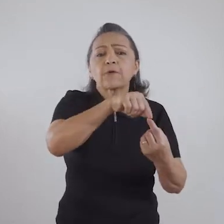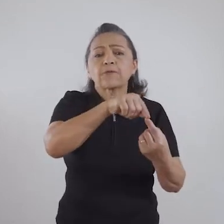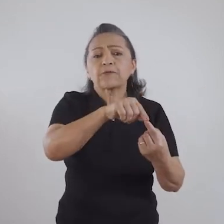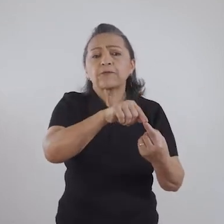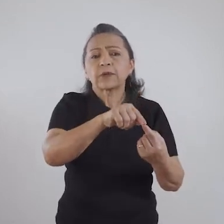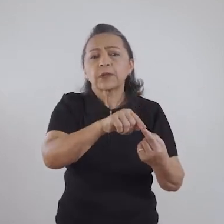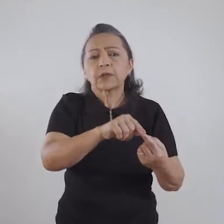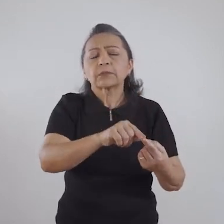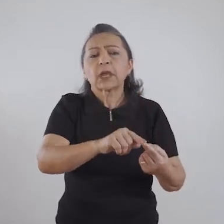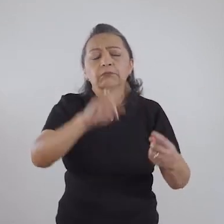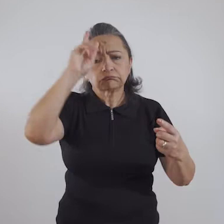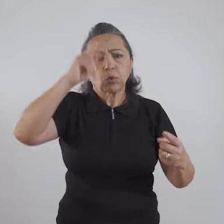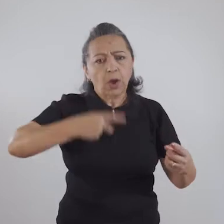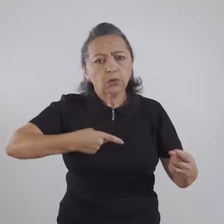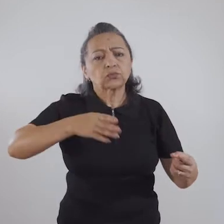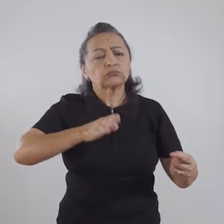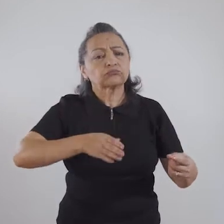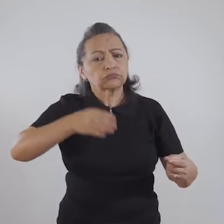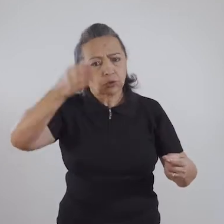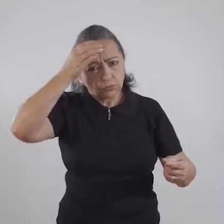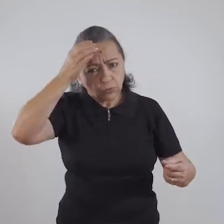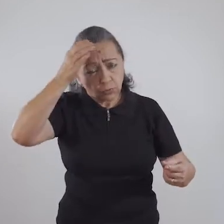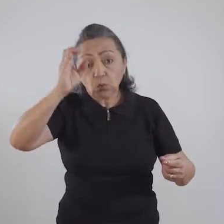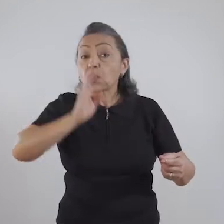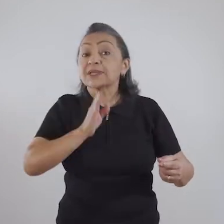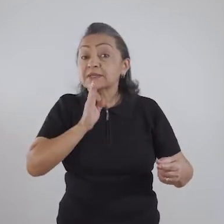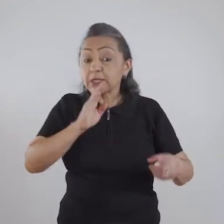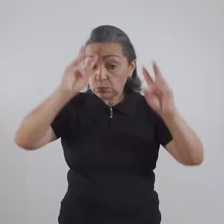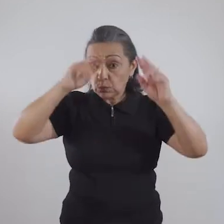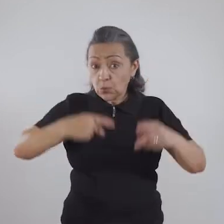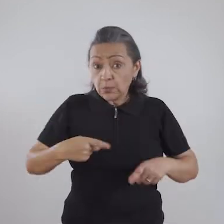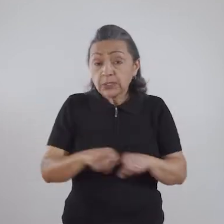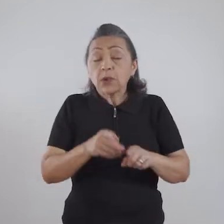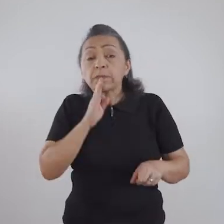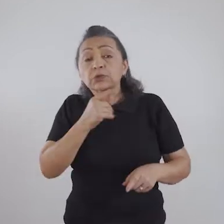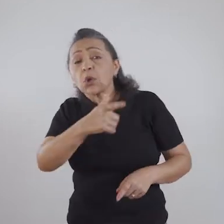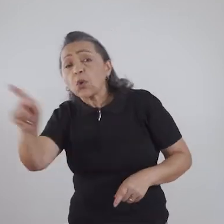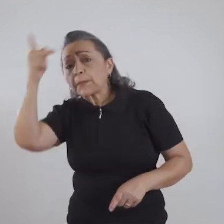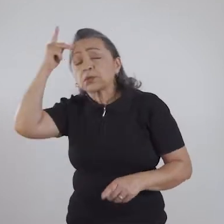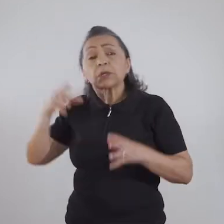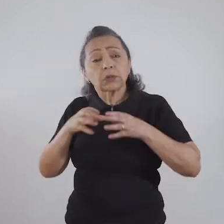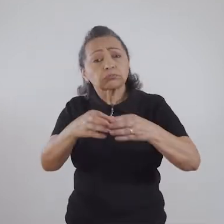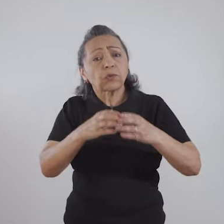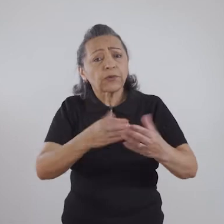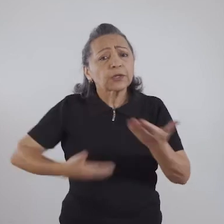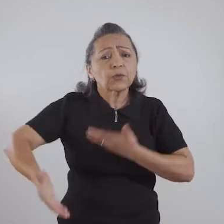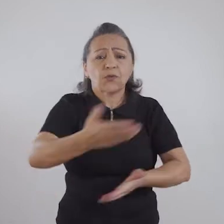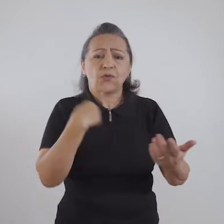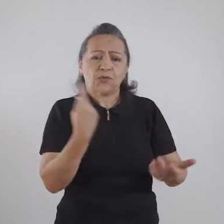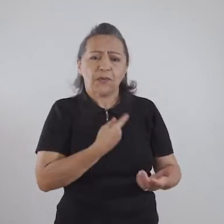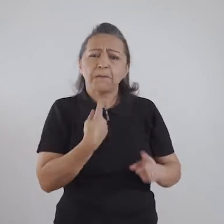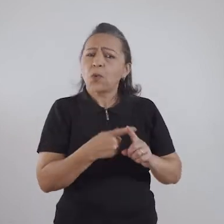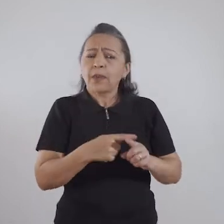autoconhecimento, e um conhecimento de outras pessoas que conosco convivem. Por quê? Porque a